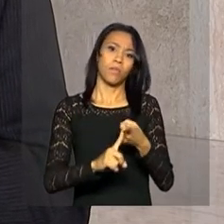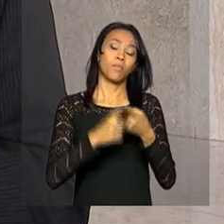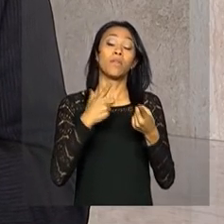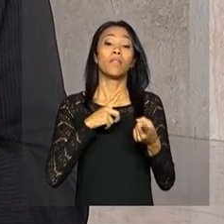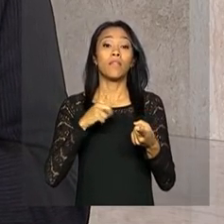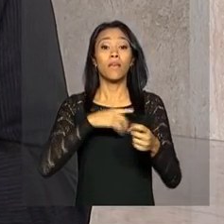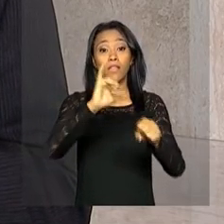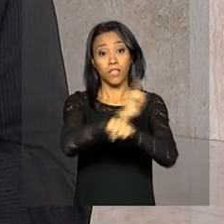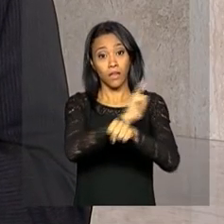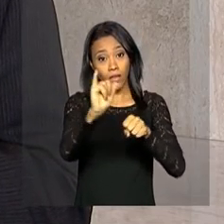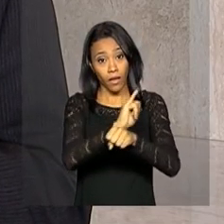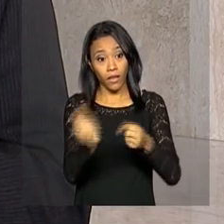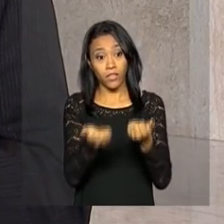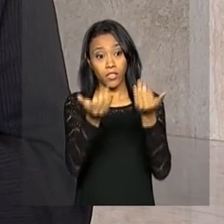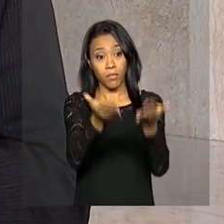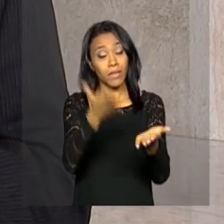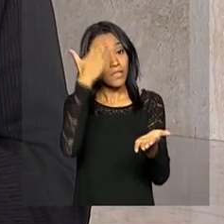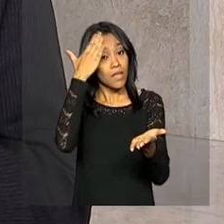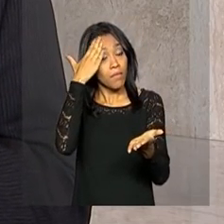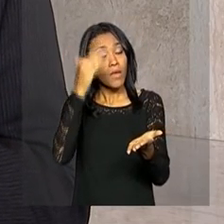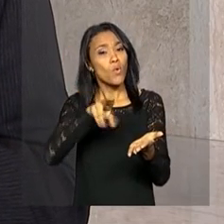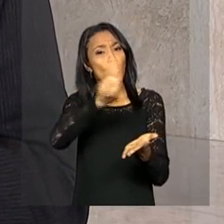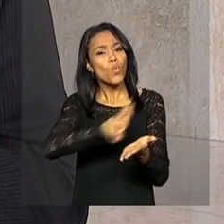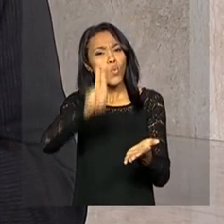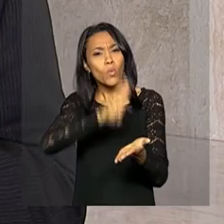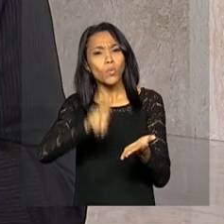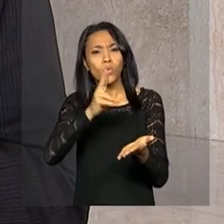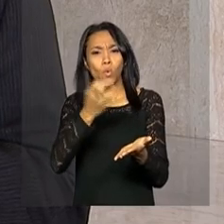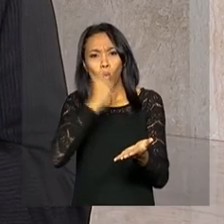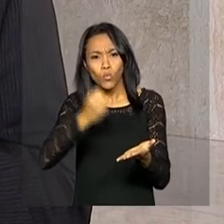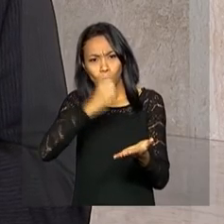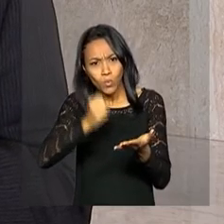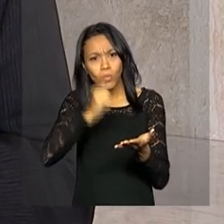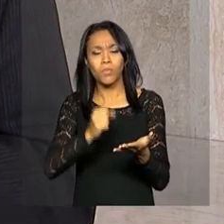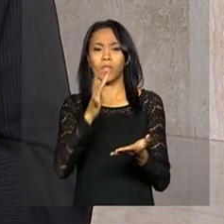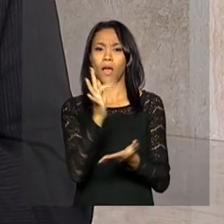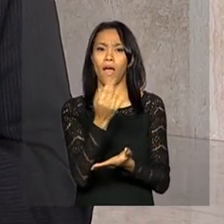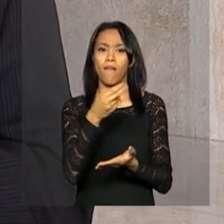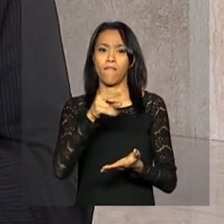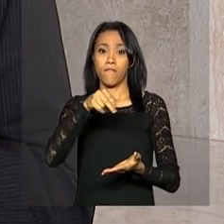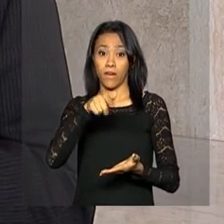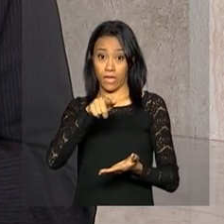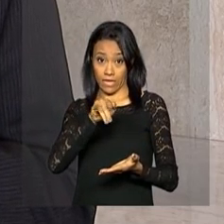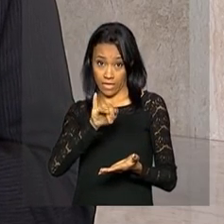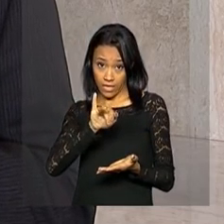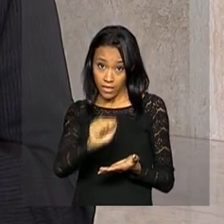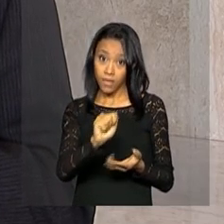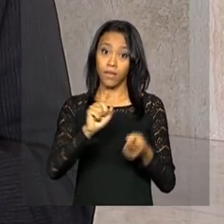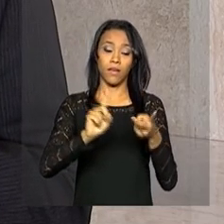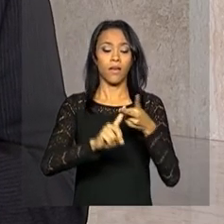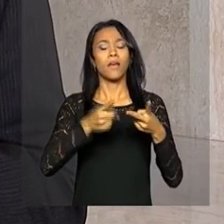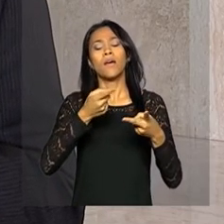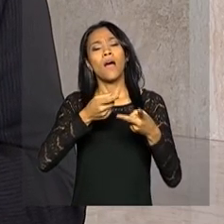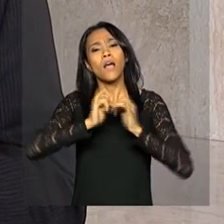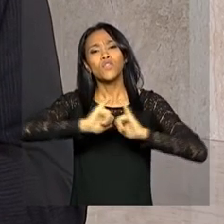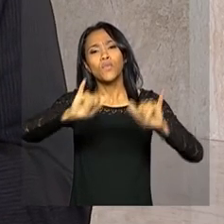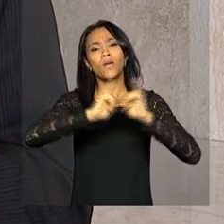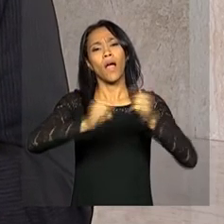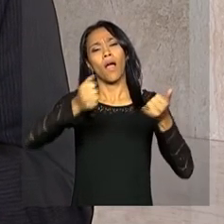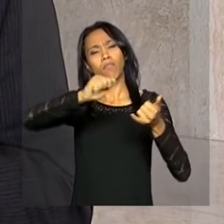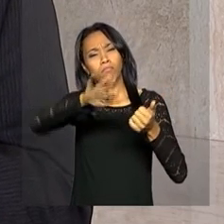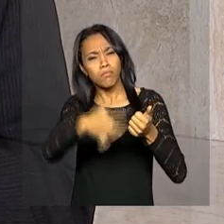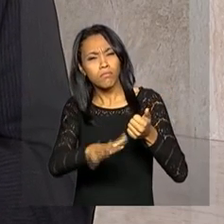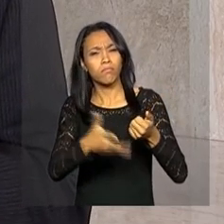ferramentas para o cliente acompanhar o uso da franquia, o consumo dessa franquia, explicitar nas ofertas a existência dessa